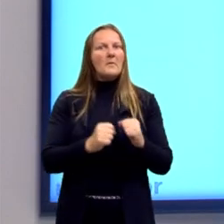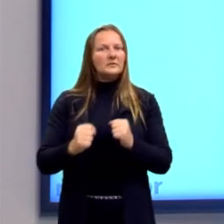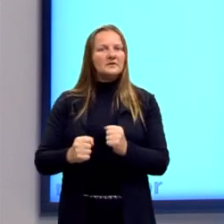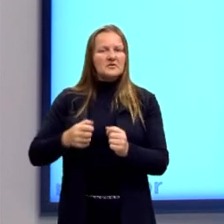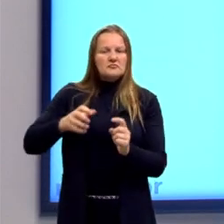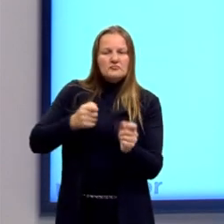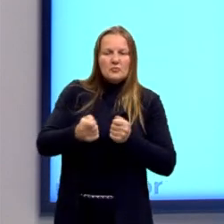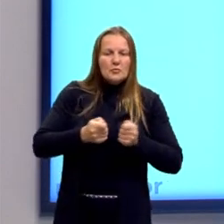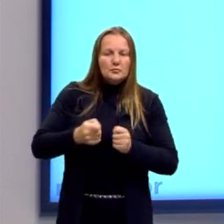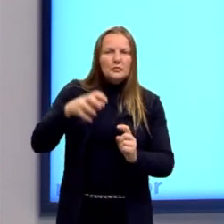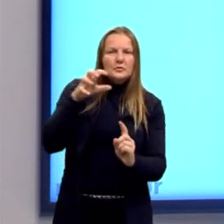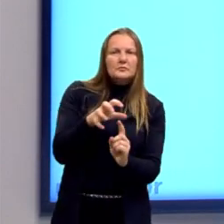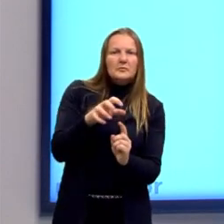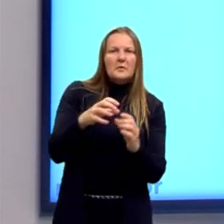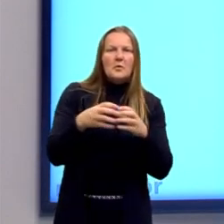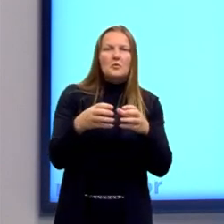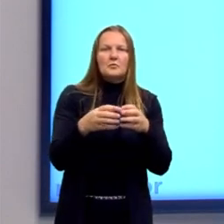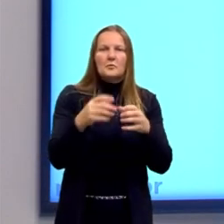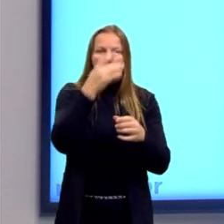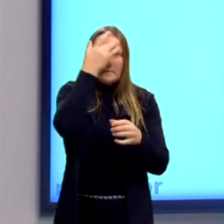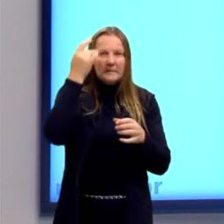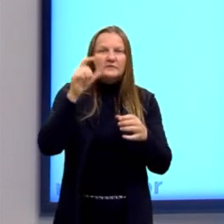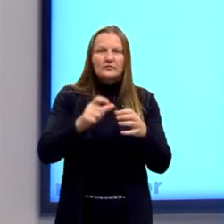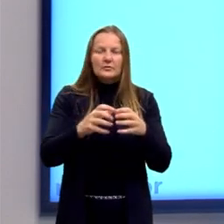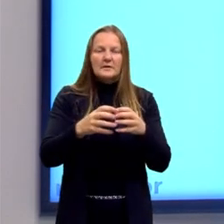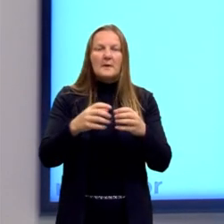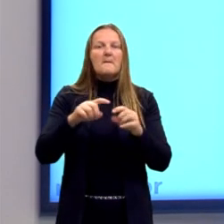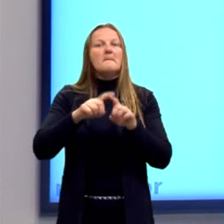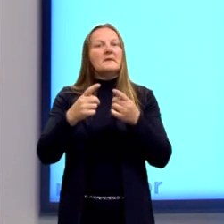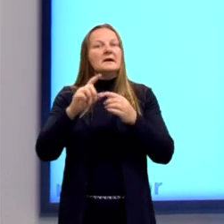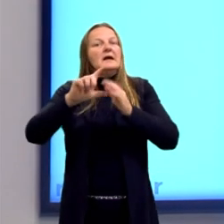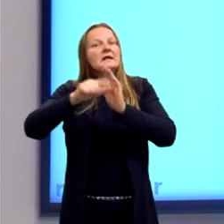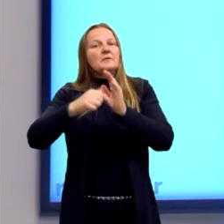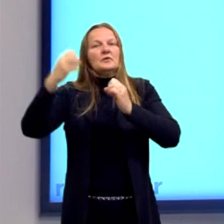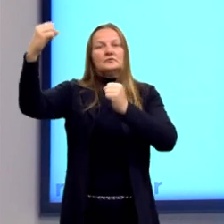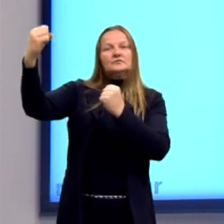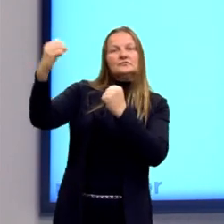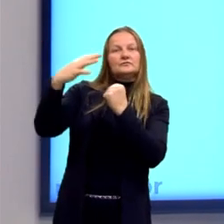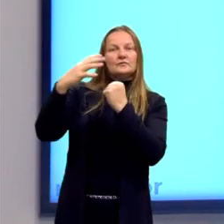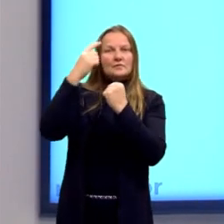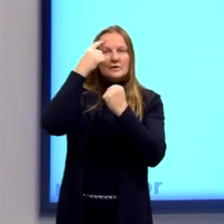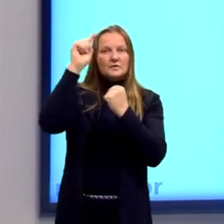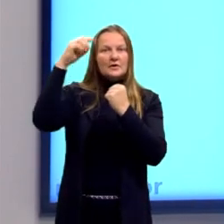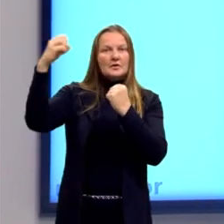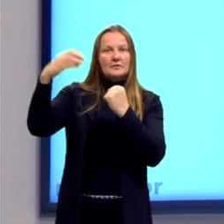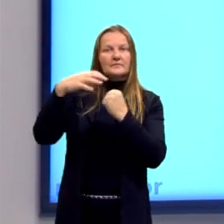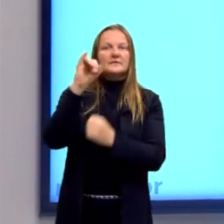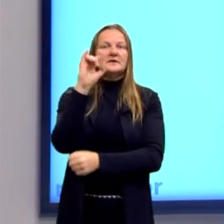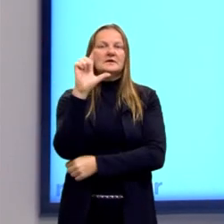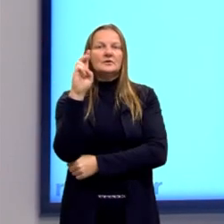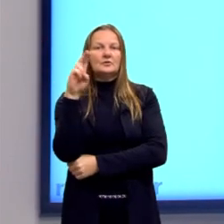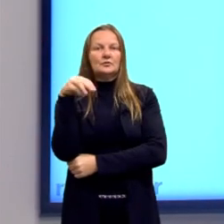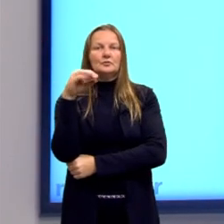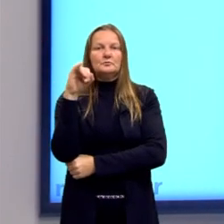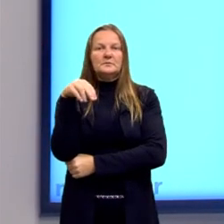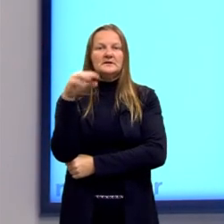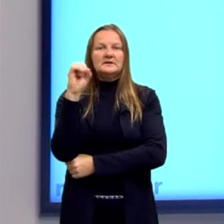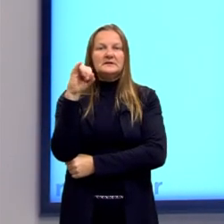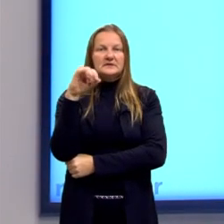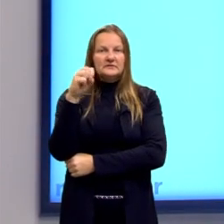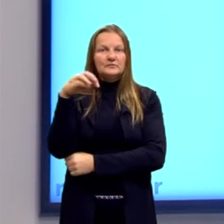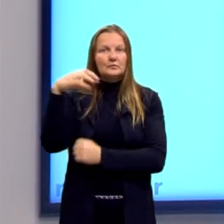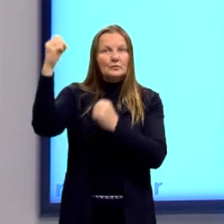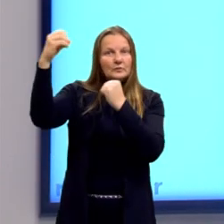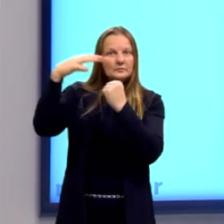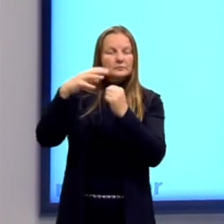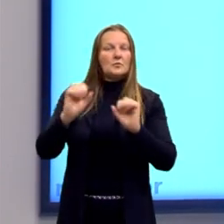é com a Revolução Francesa, com esses ideais iluministas, que passam a ter essa outra perspectiva que é importante para a